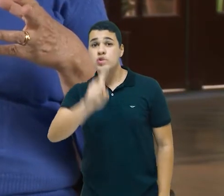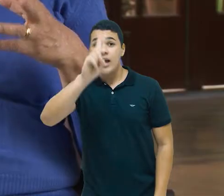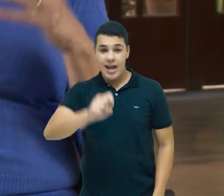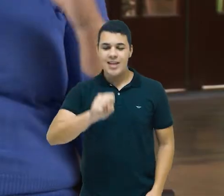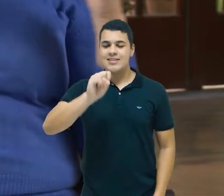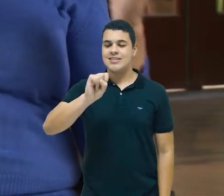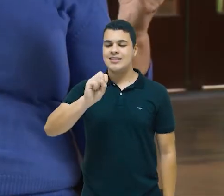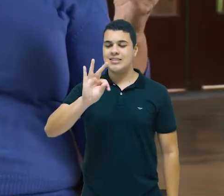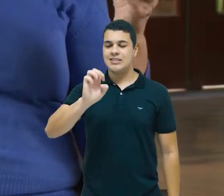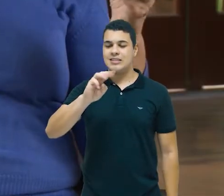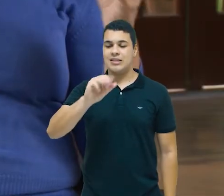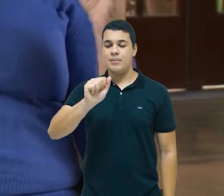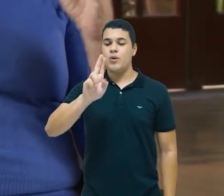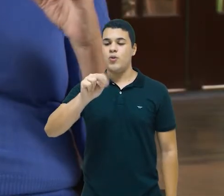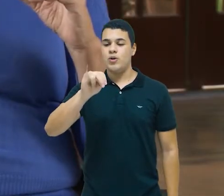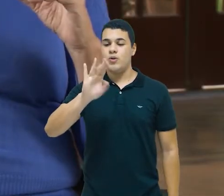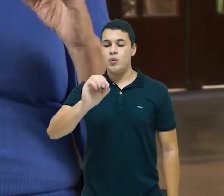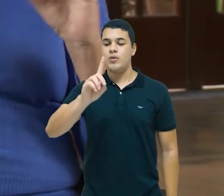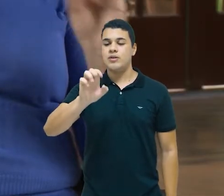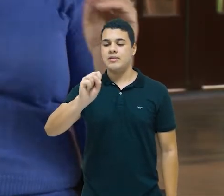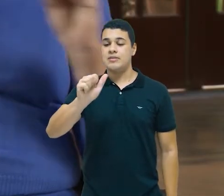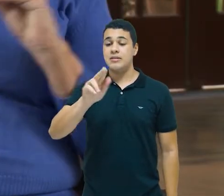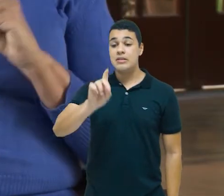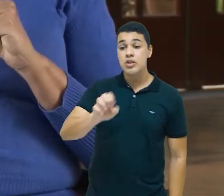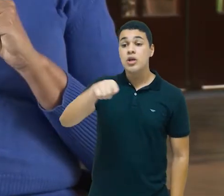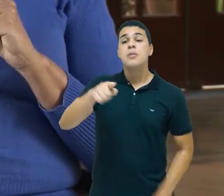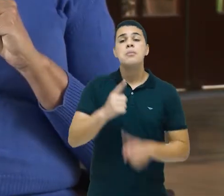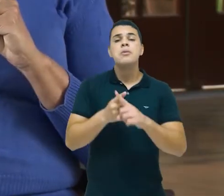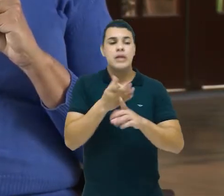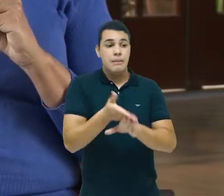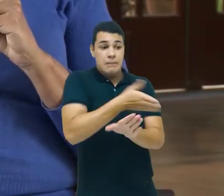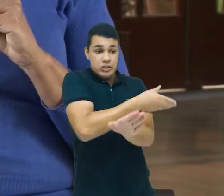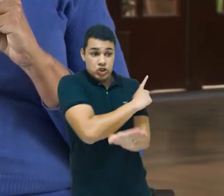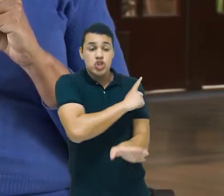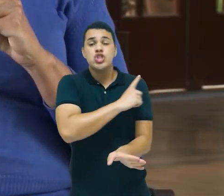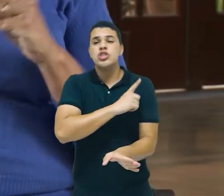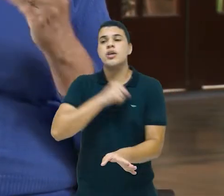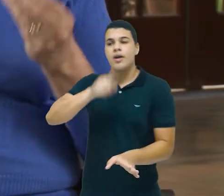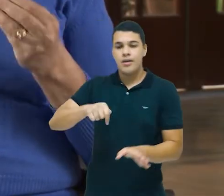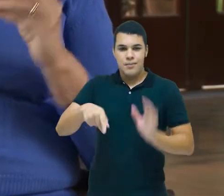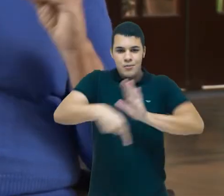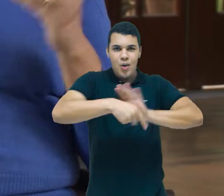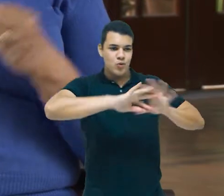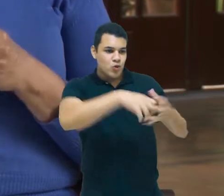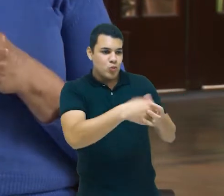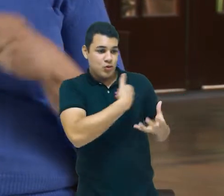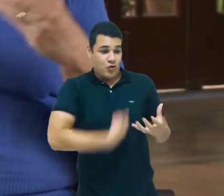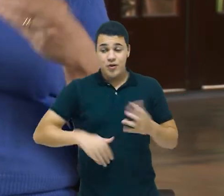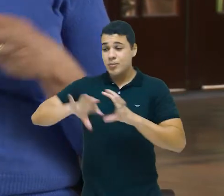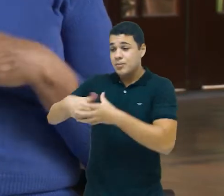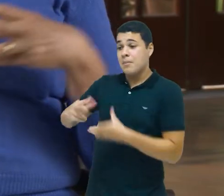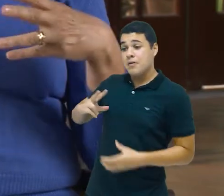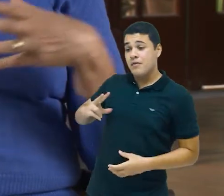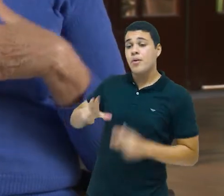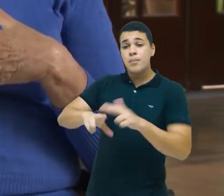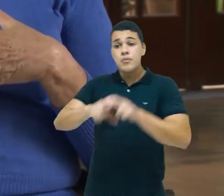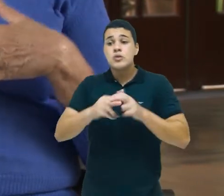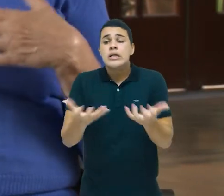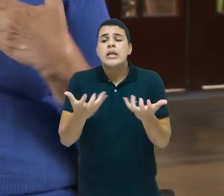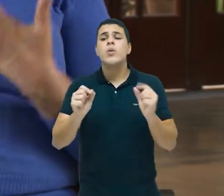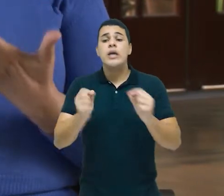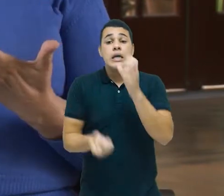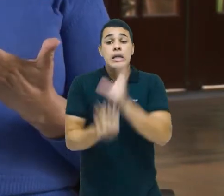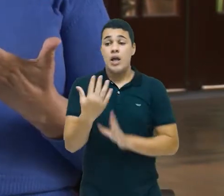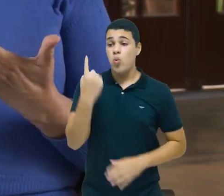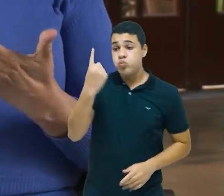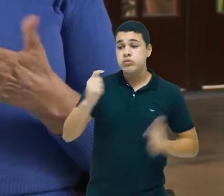Único de Saúde? Porque havia uma medicina previdenciária e uma medicina pública. Então, a ideia foi de unificar.